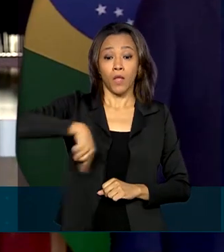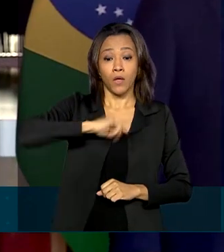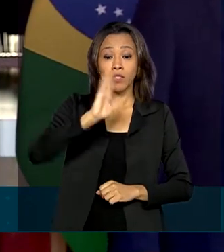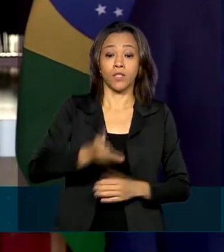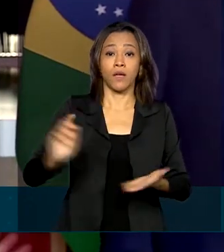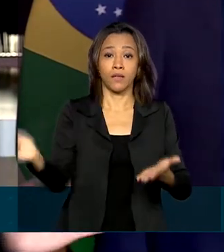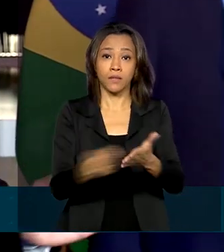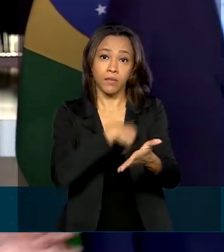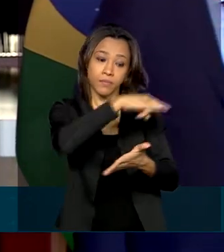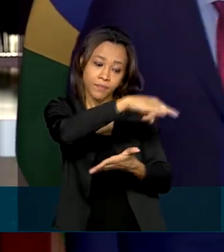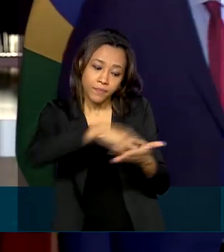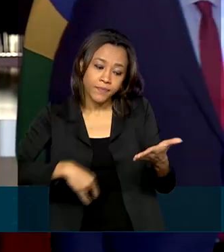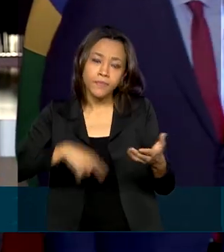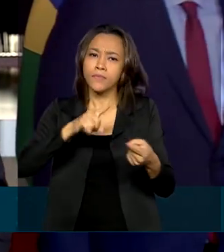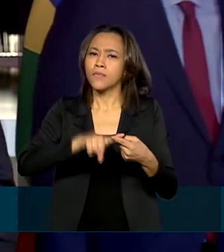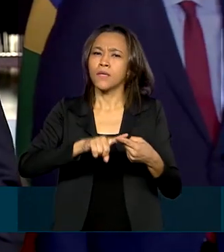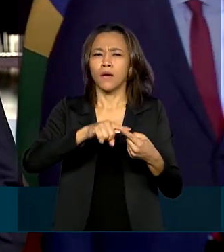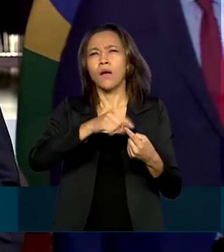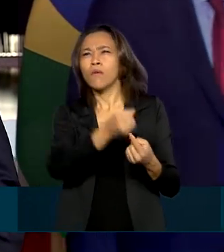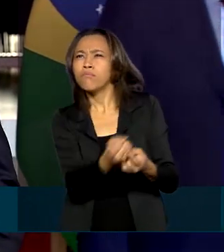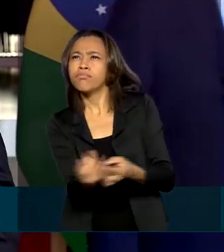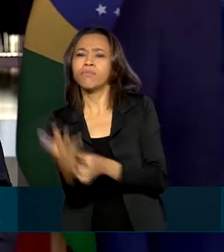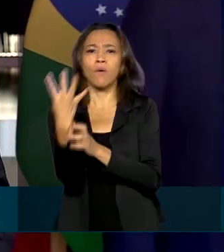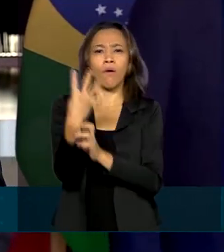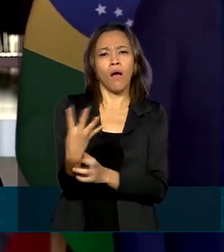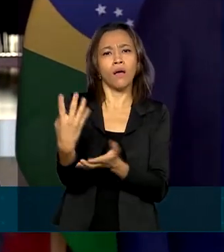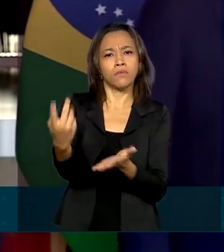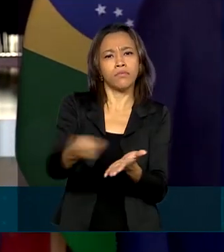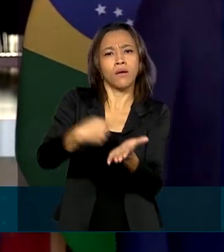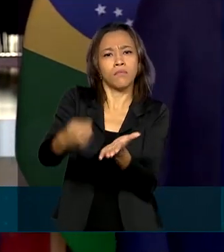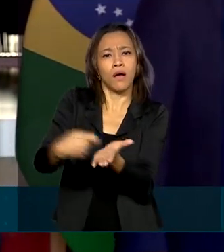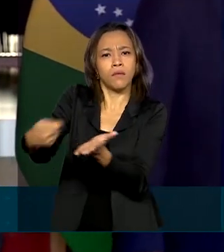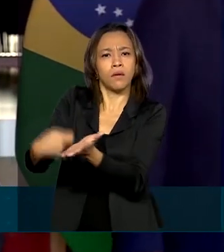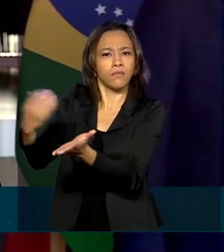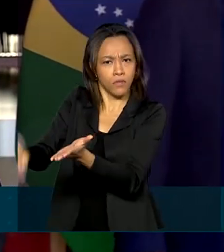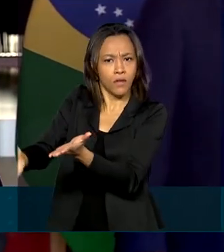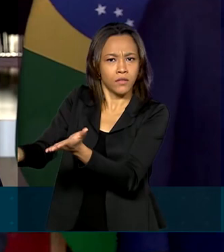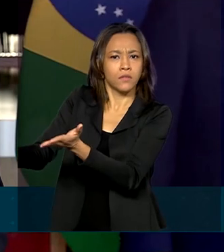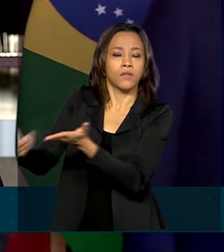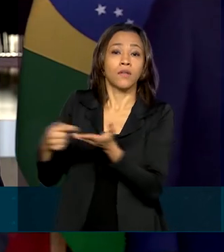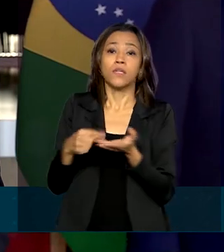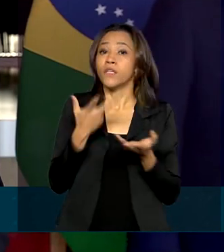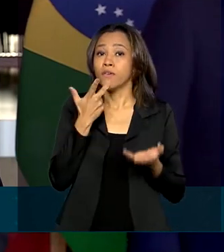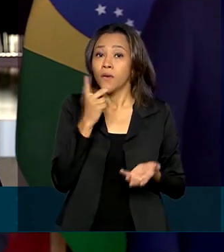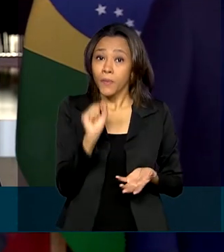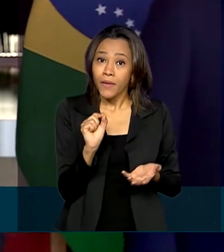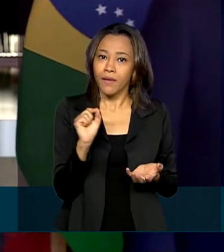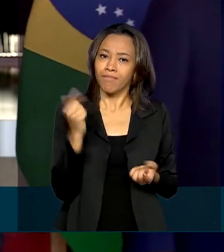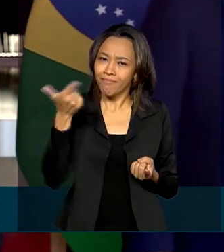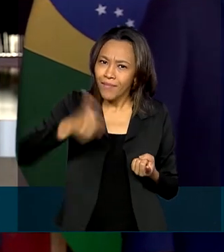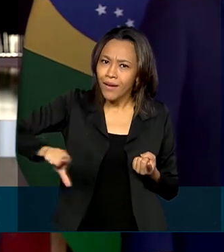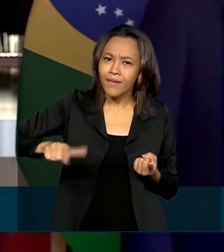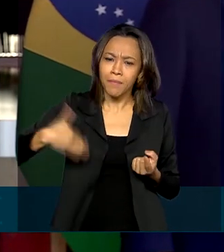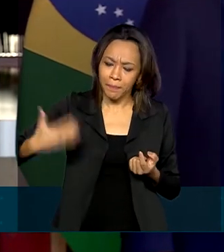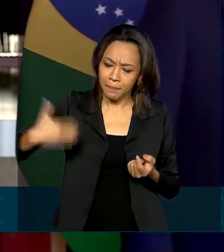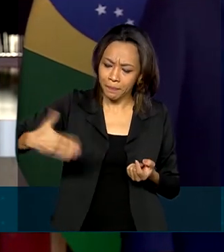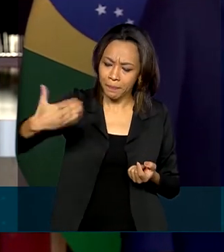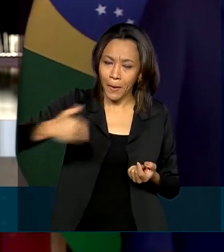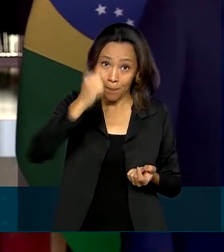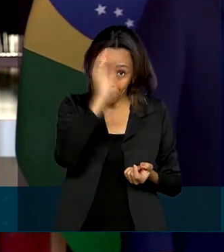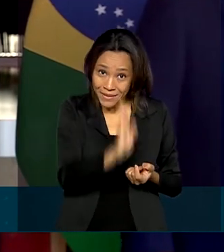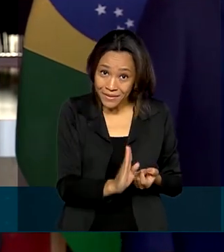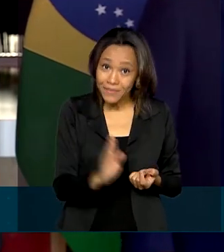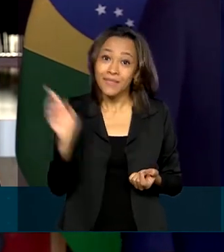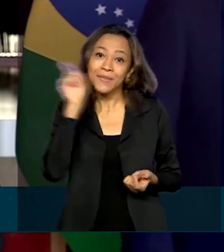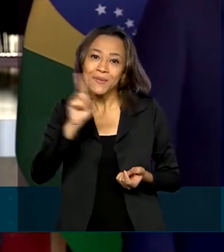memorando os outros, como quatro outros, como quatro no exato momento, e dizer que cada vez mais o Brasil e os Estados